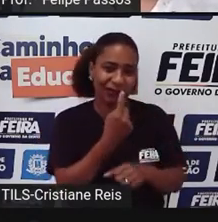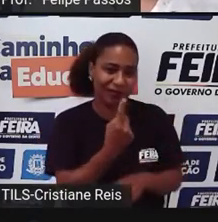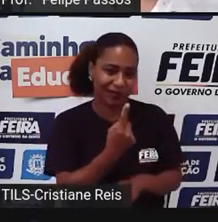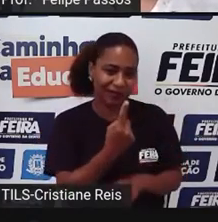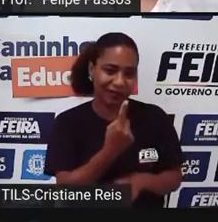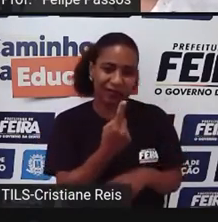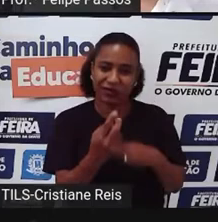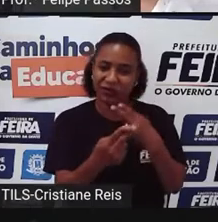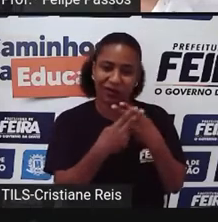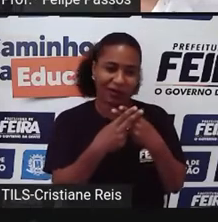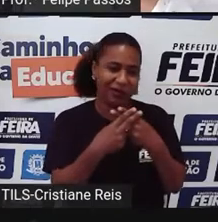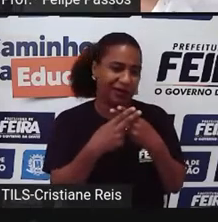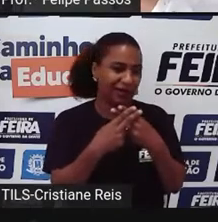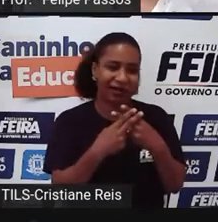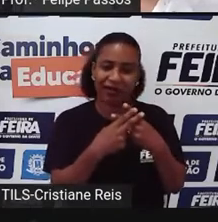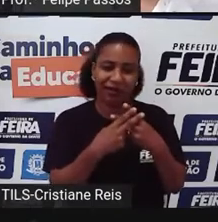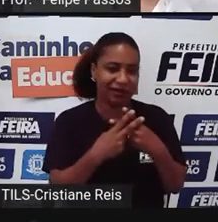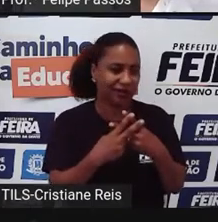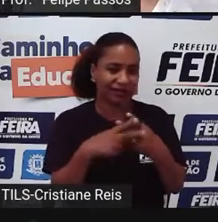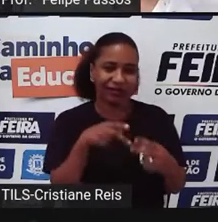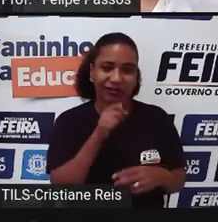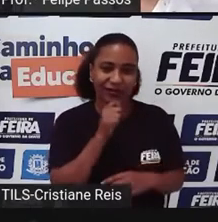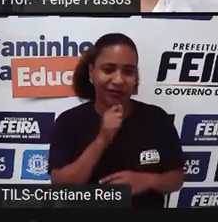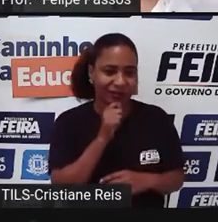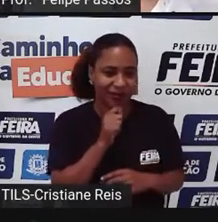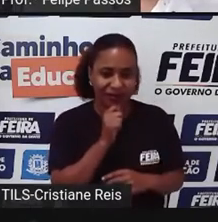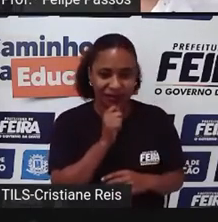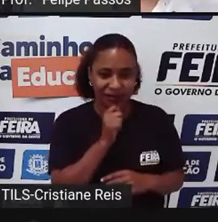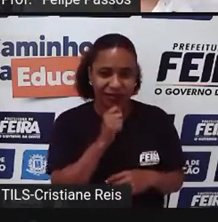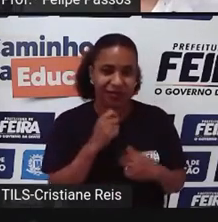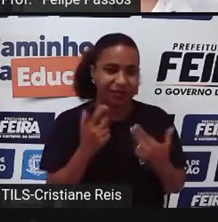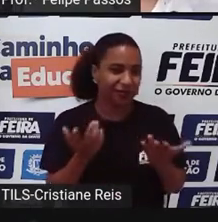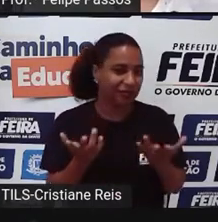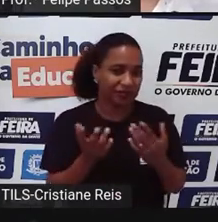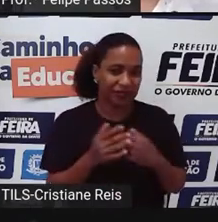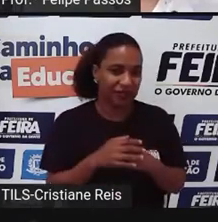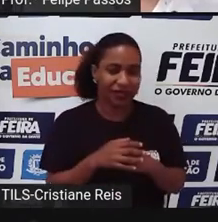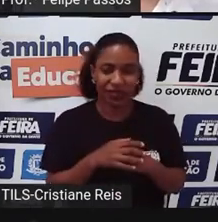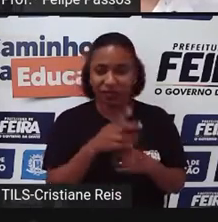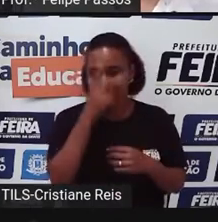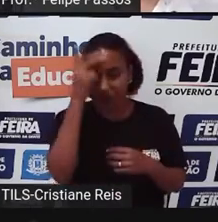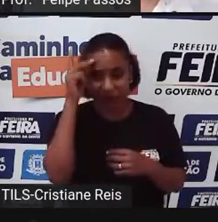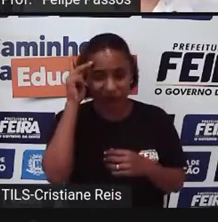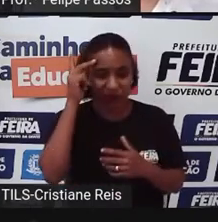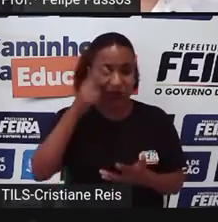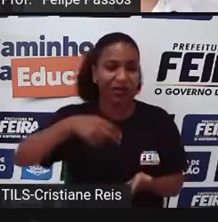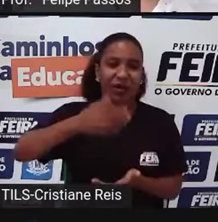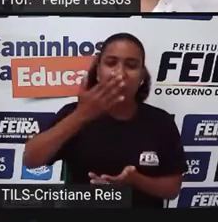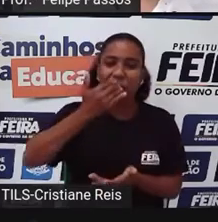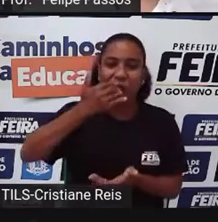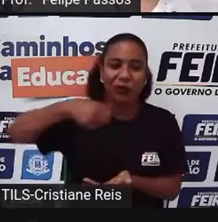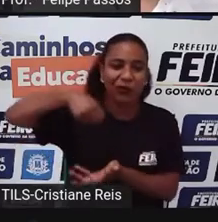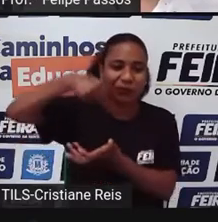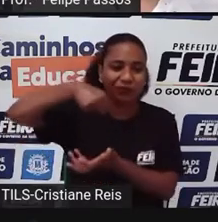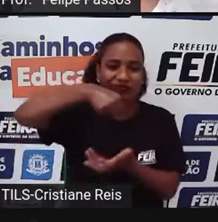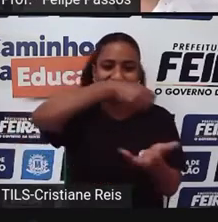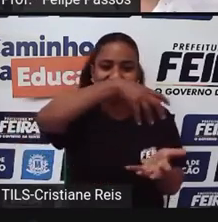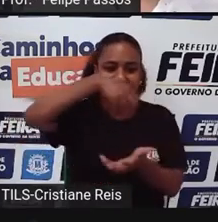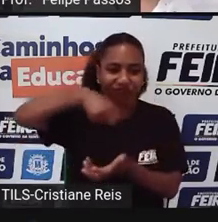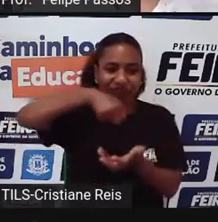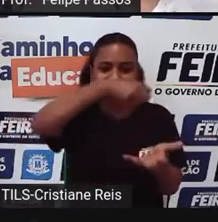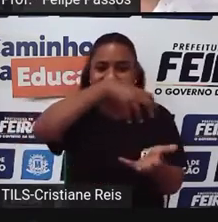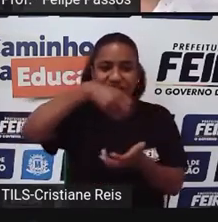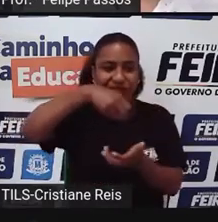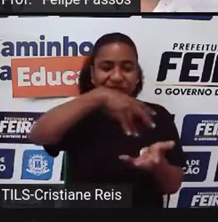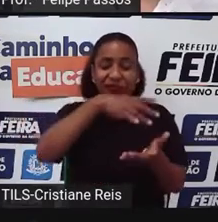cadeia Com esse tempo Né As pessoas pagavam Uma das cestas básicas E eu estava liberado Mas